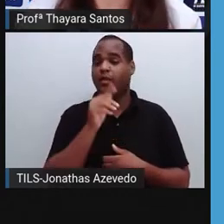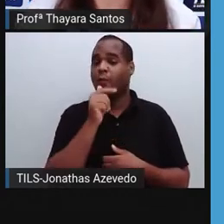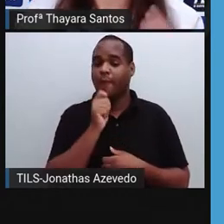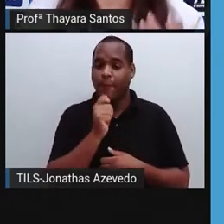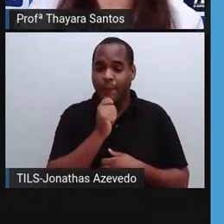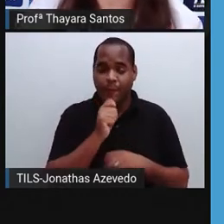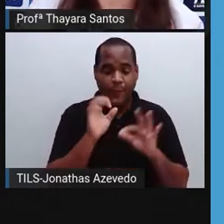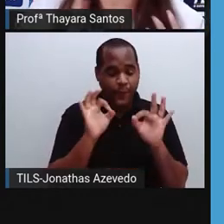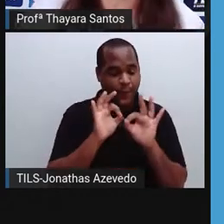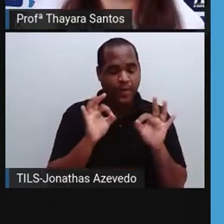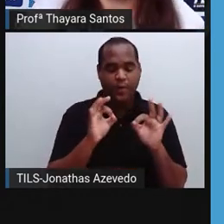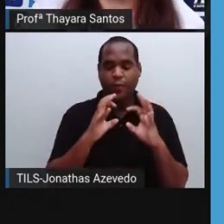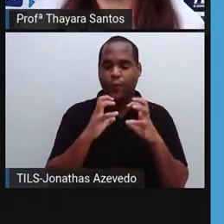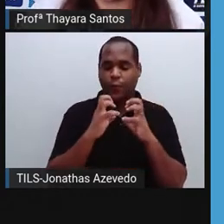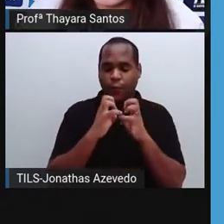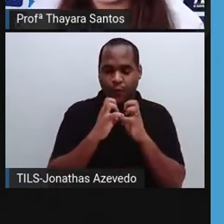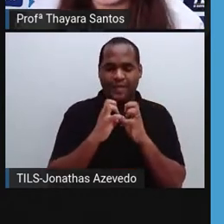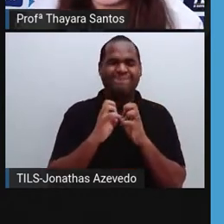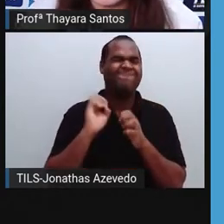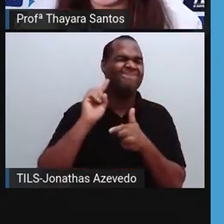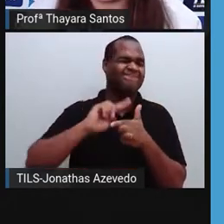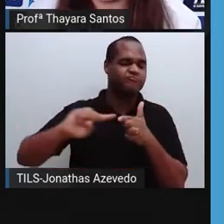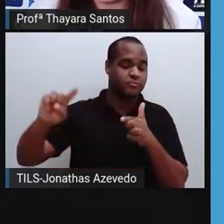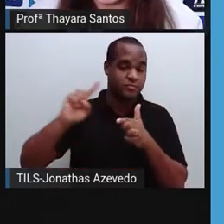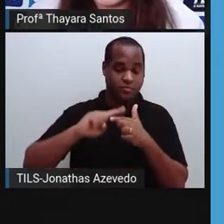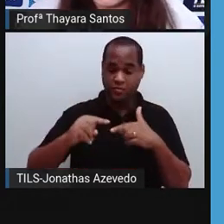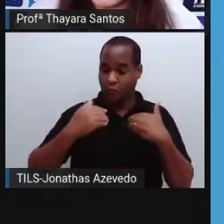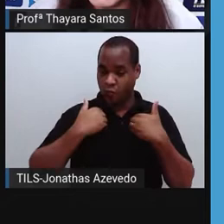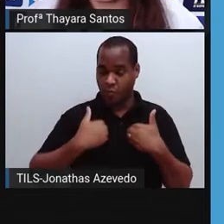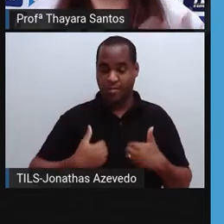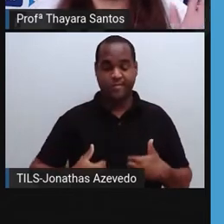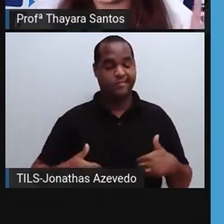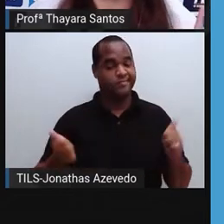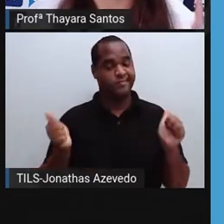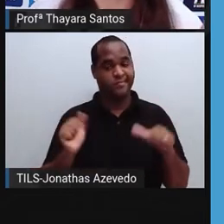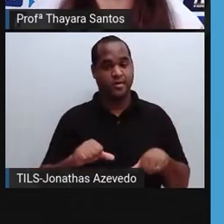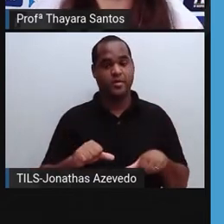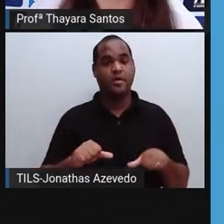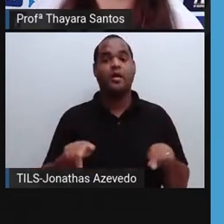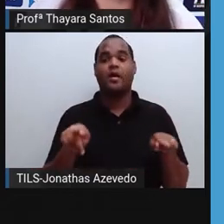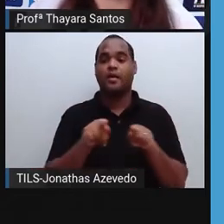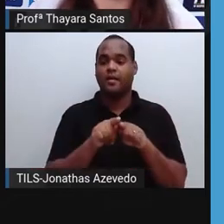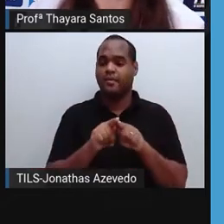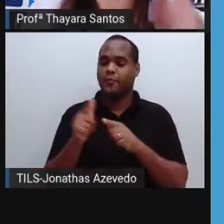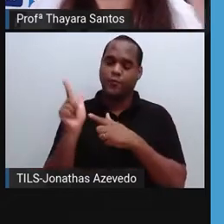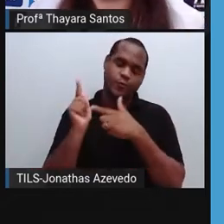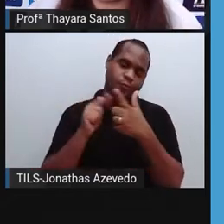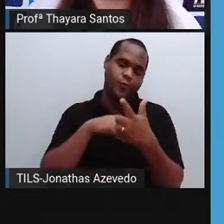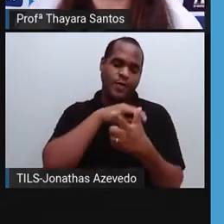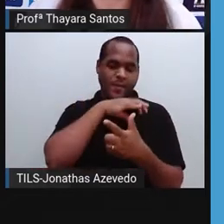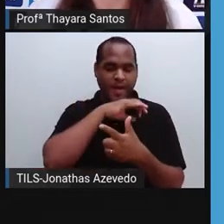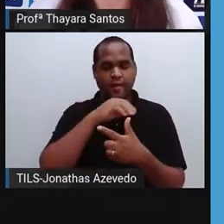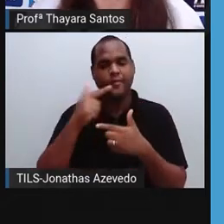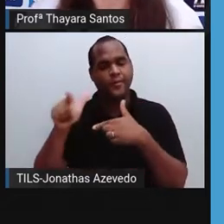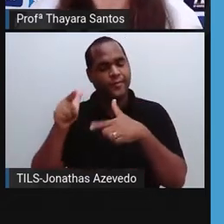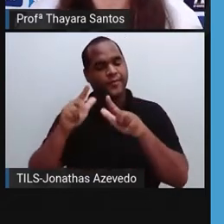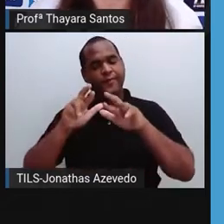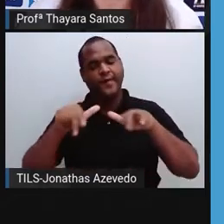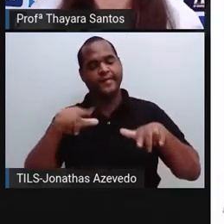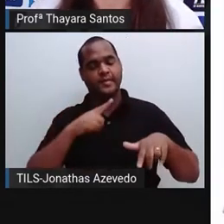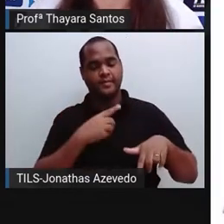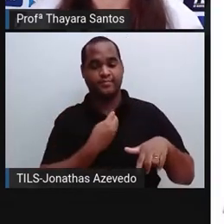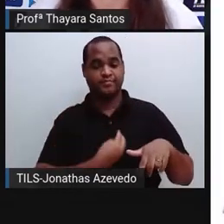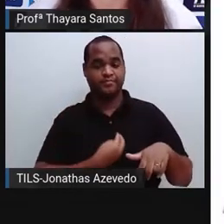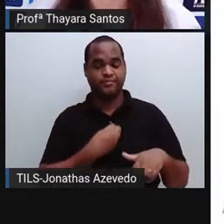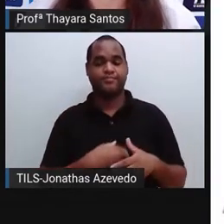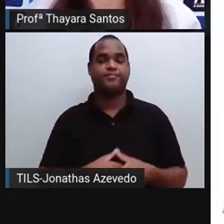água, ficar desidratada é tão problemático para o nosso corpo. E isso serve também para os outros animais e para os outros organismos que existem.